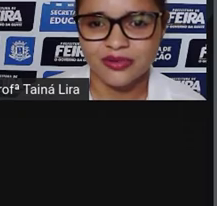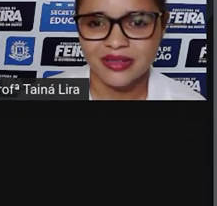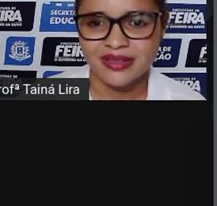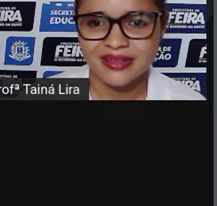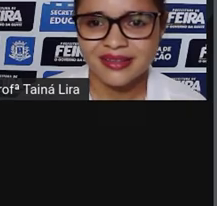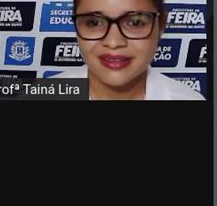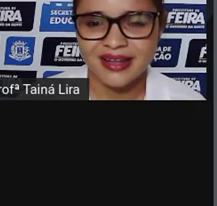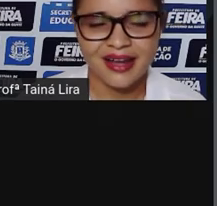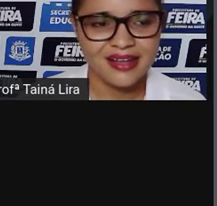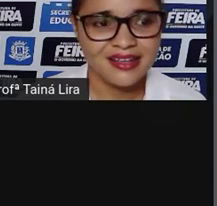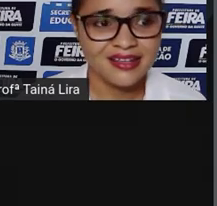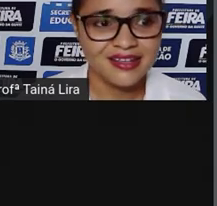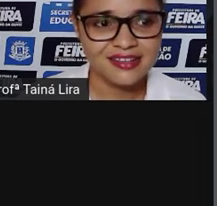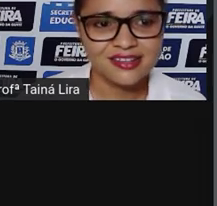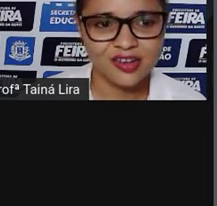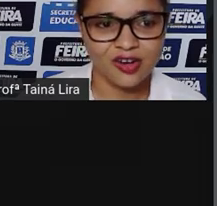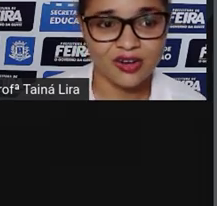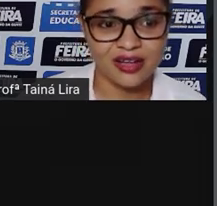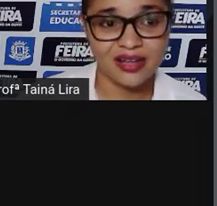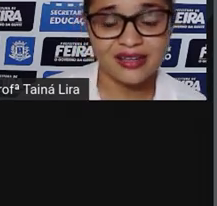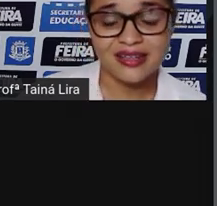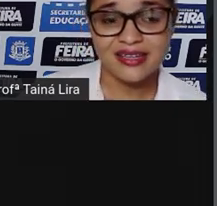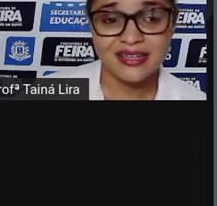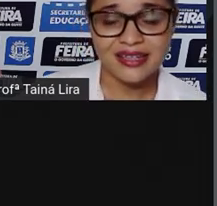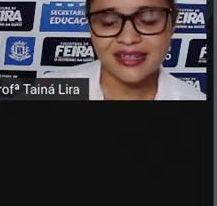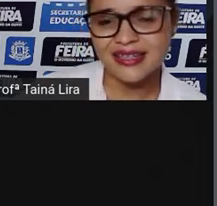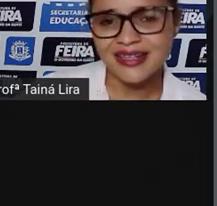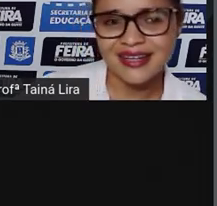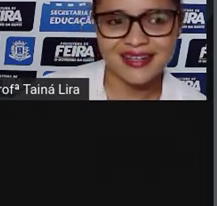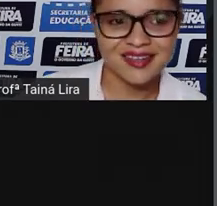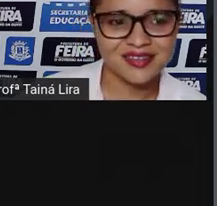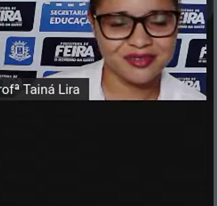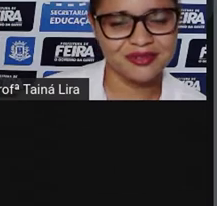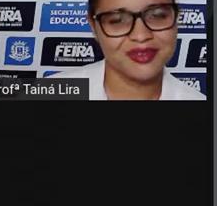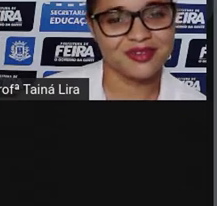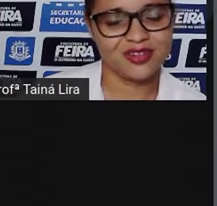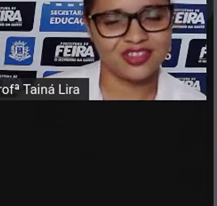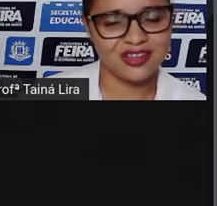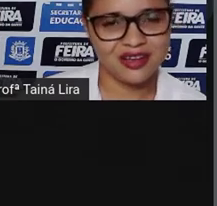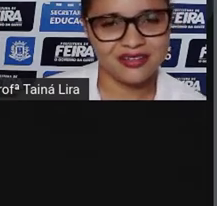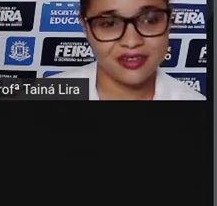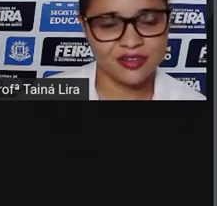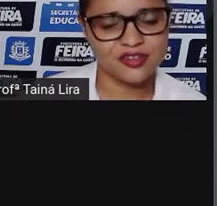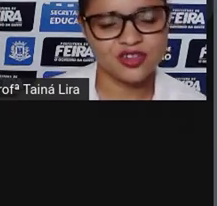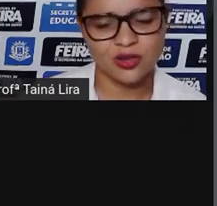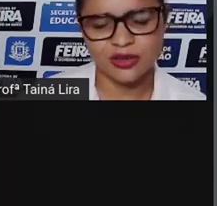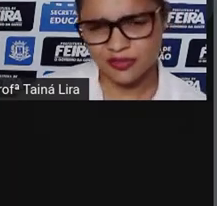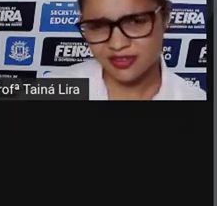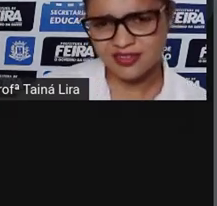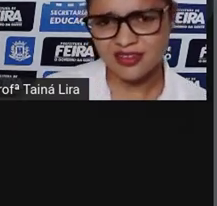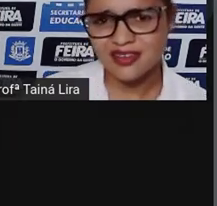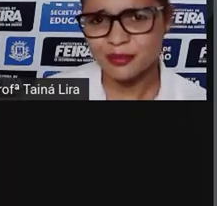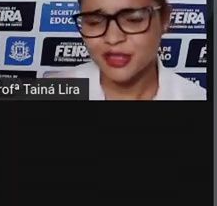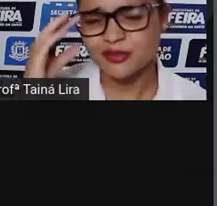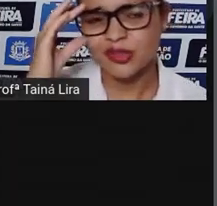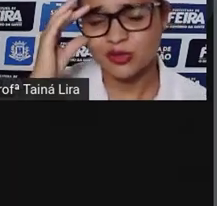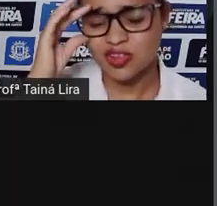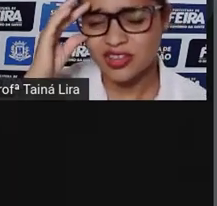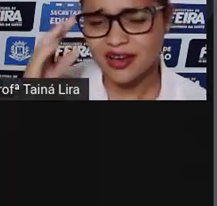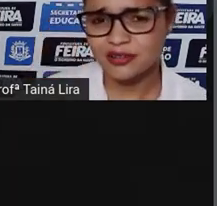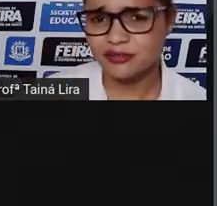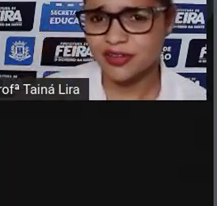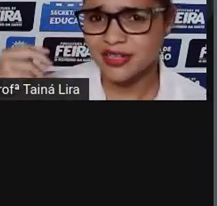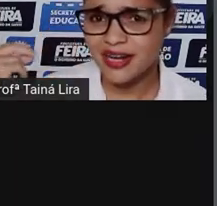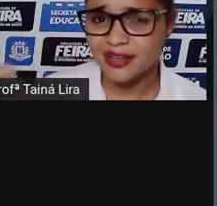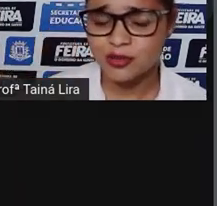muro da escola. E aí, segundo o ano gostaram da nossa história, vocês já sabiam que